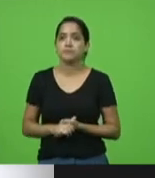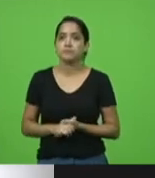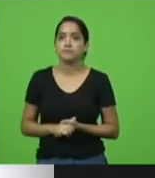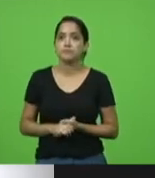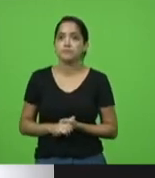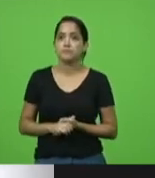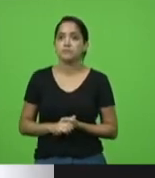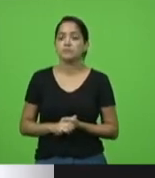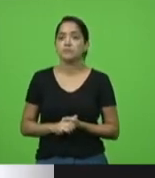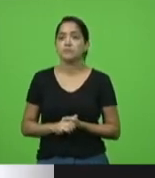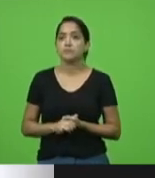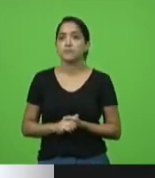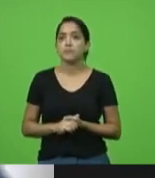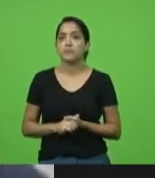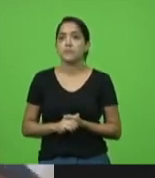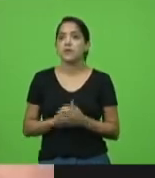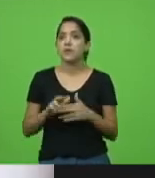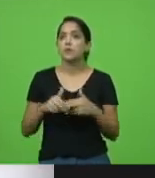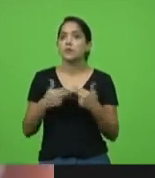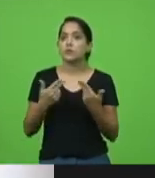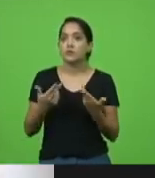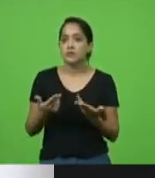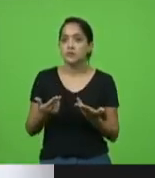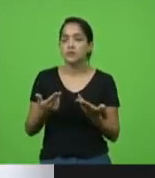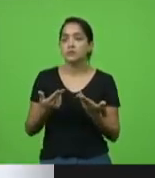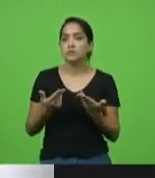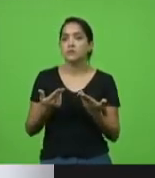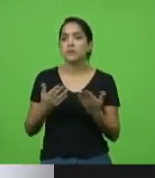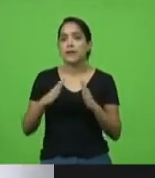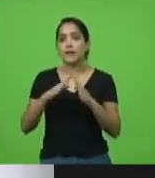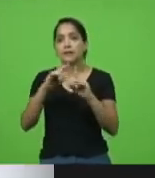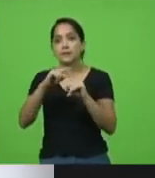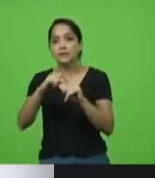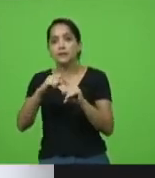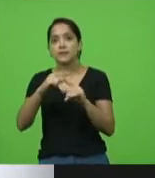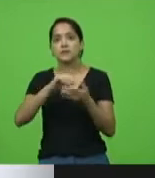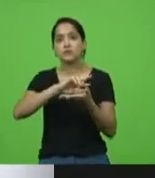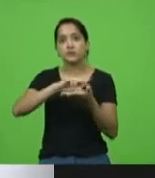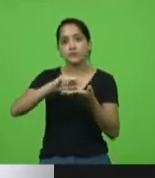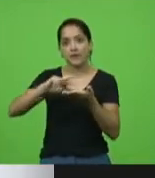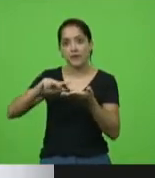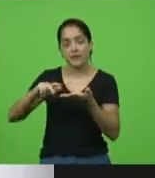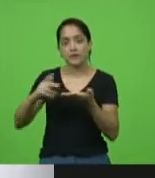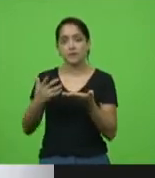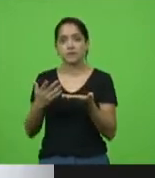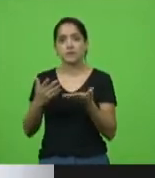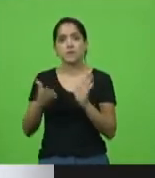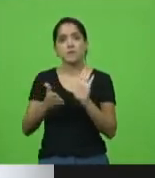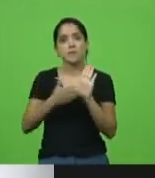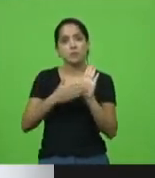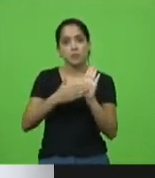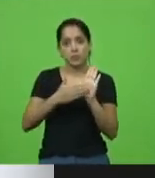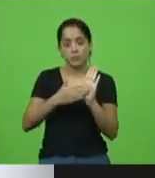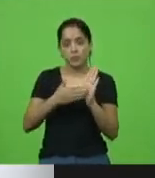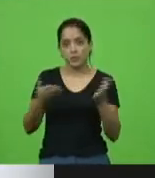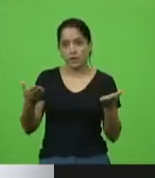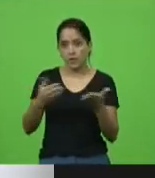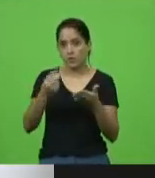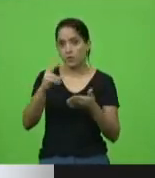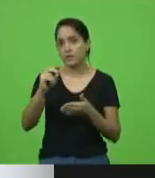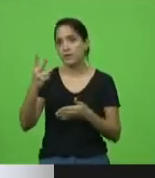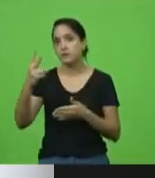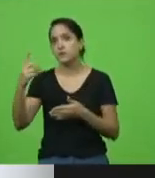nesse sentido que a igreja e as igrejas cristãs propõem, neste ano, este